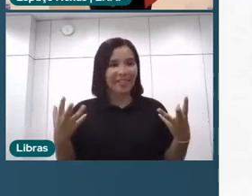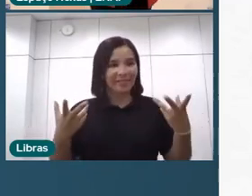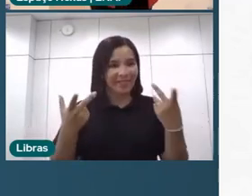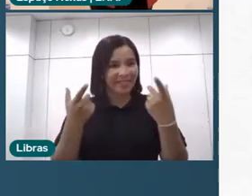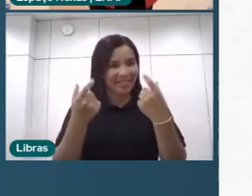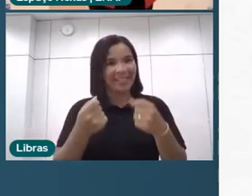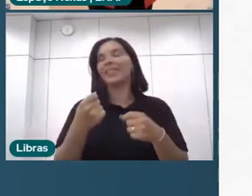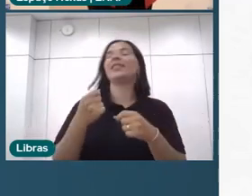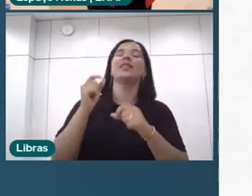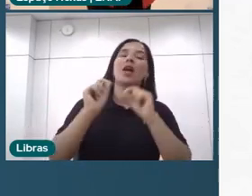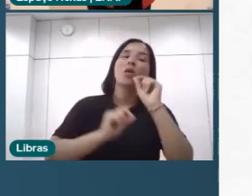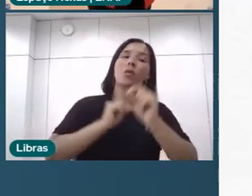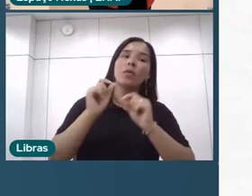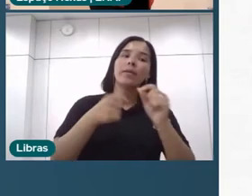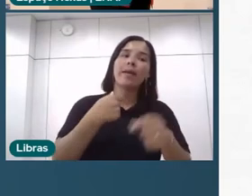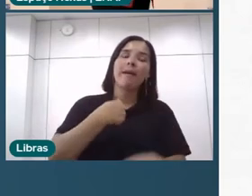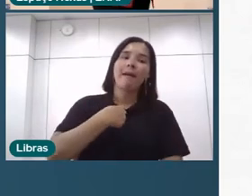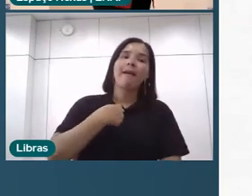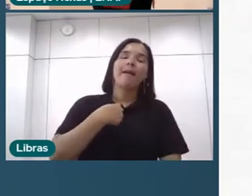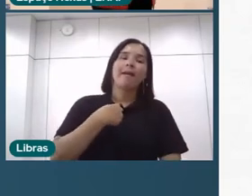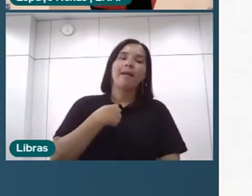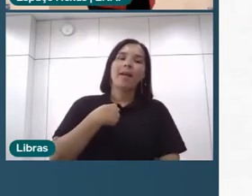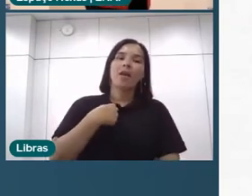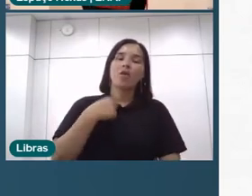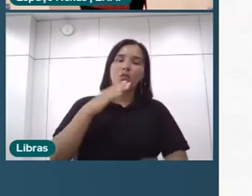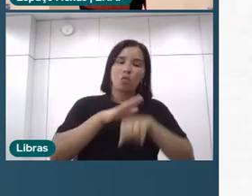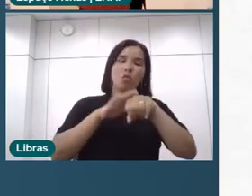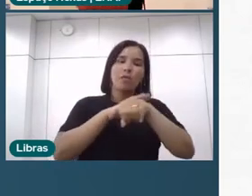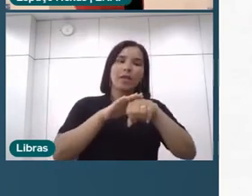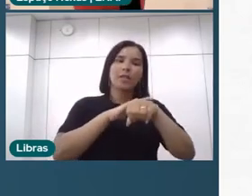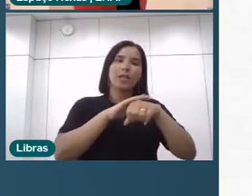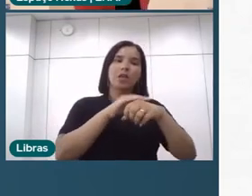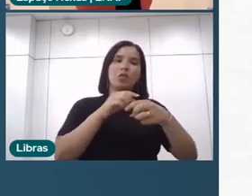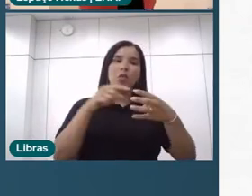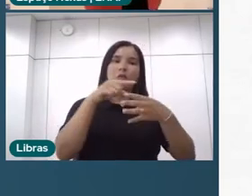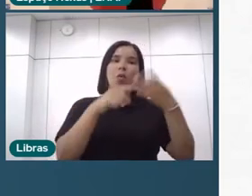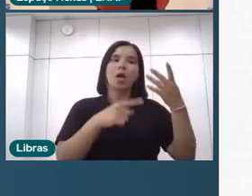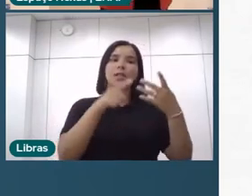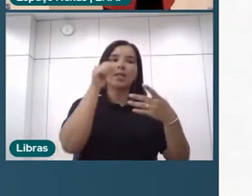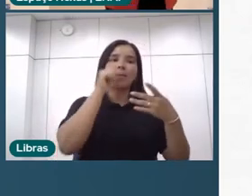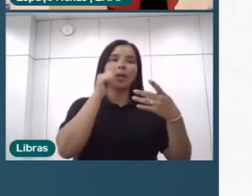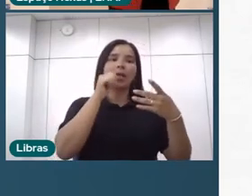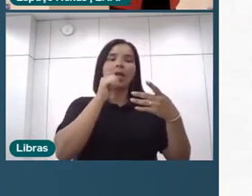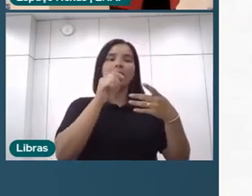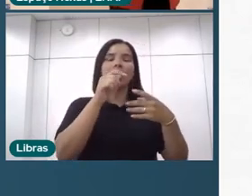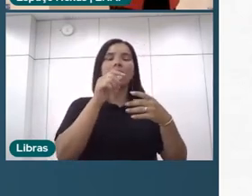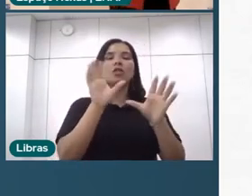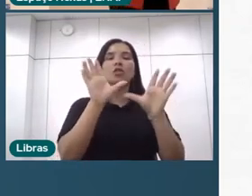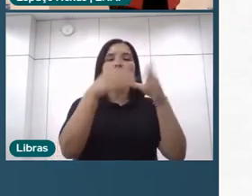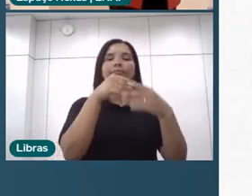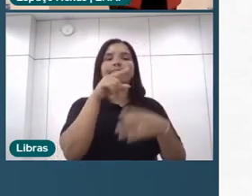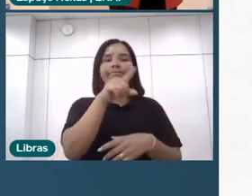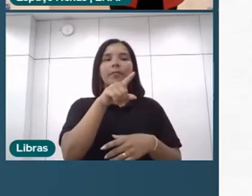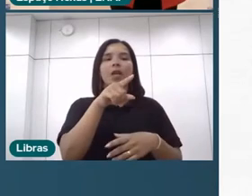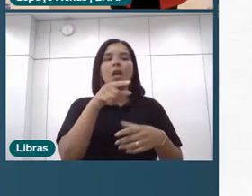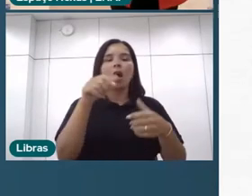eu estava conversando muito com a Miriam, com a Dani, com a Luana, com a Cida, né, no Ministério, quando a gente estava olhando esses dados,